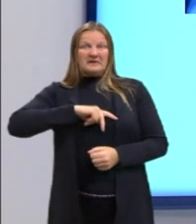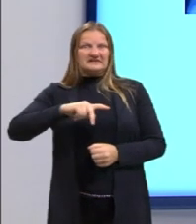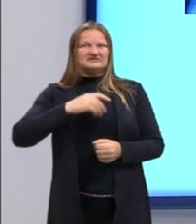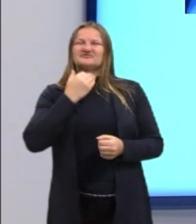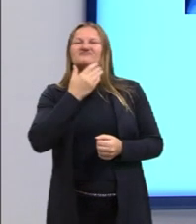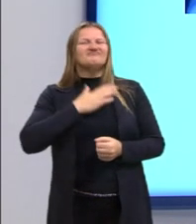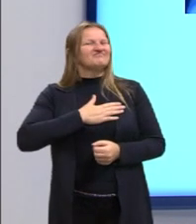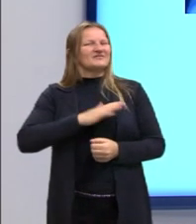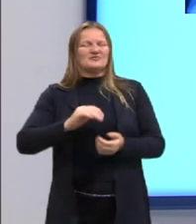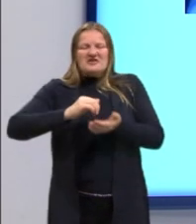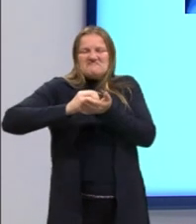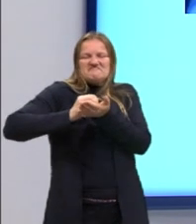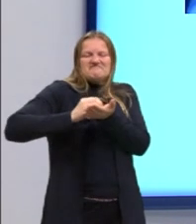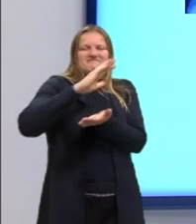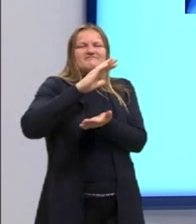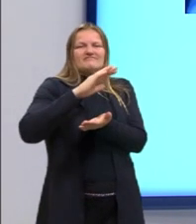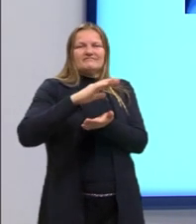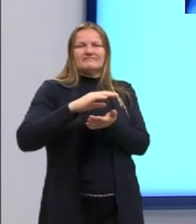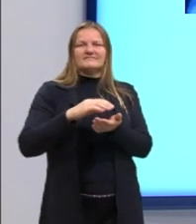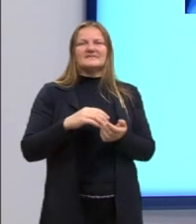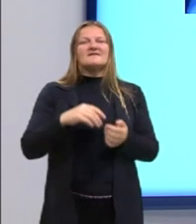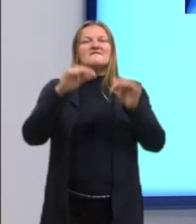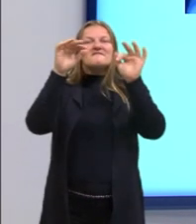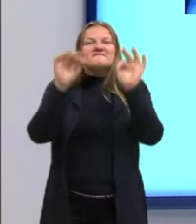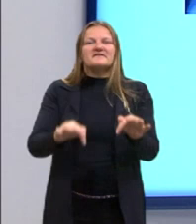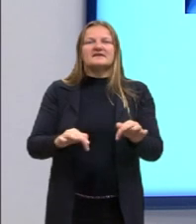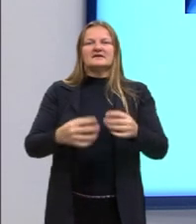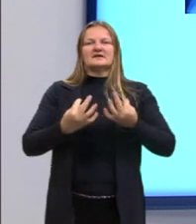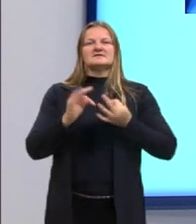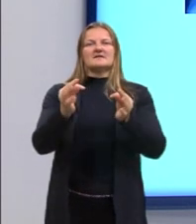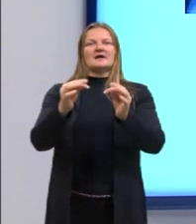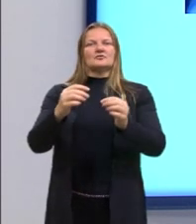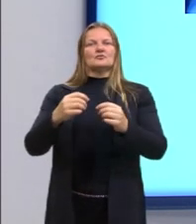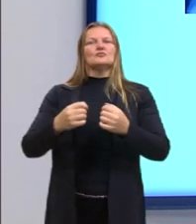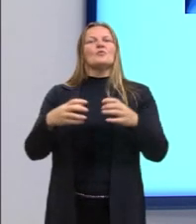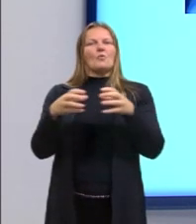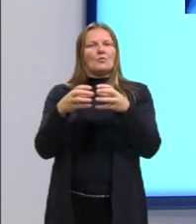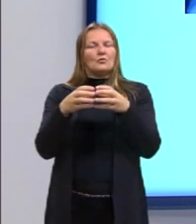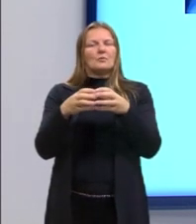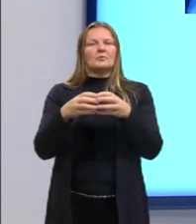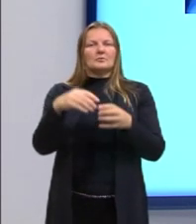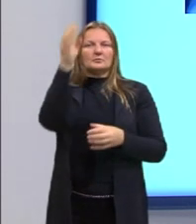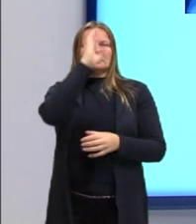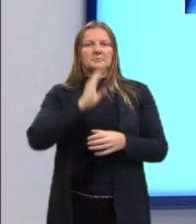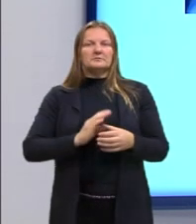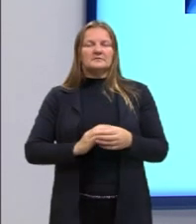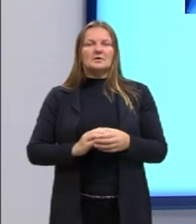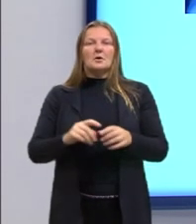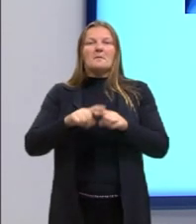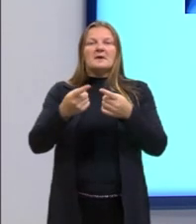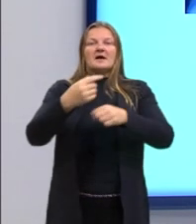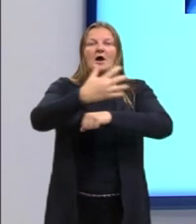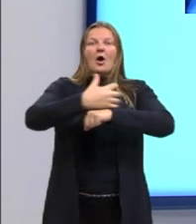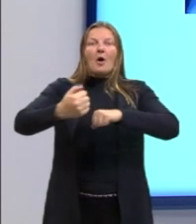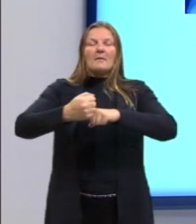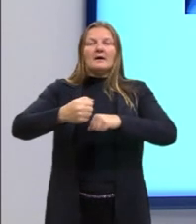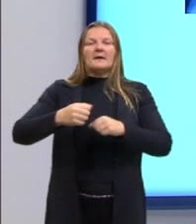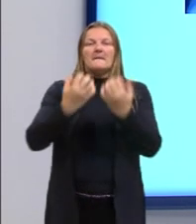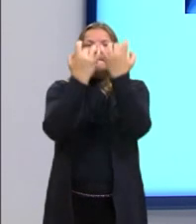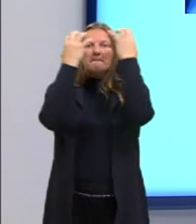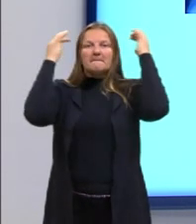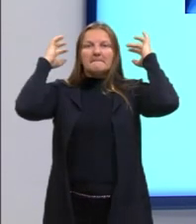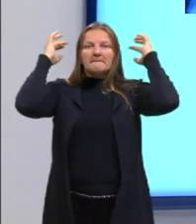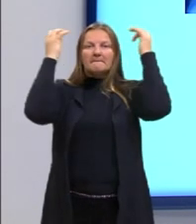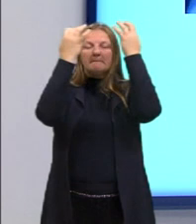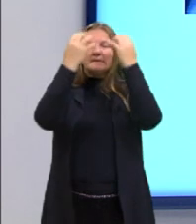Saldanha foi tirado, então, desse cargo de técnico da seleção brasileira. Daí, a Copa do México de 1970. A seleção